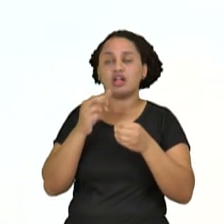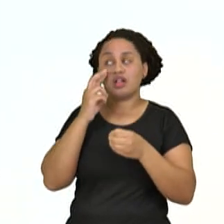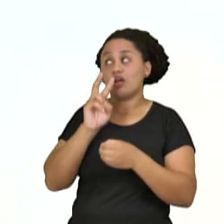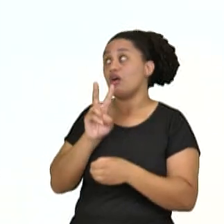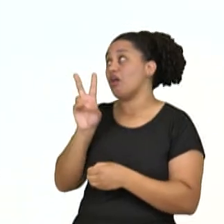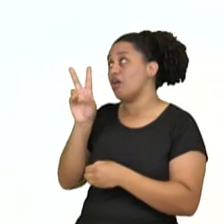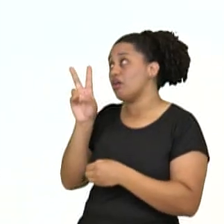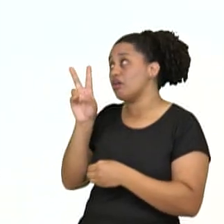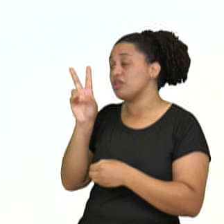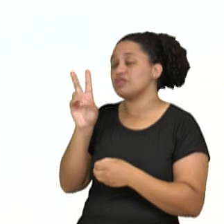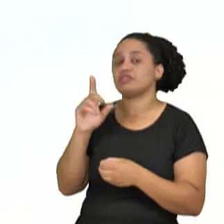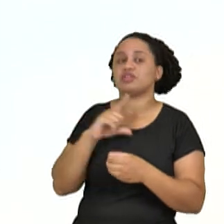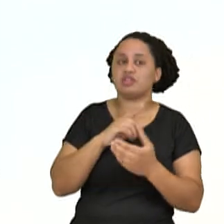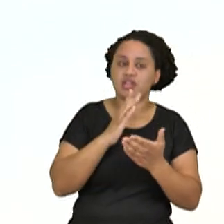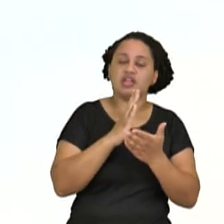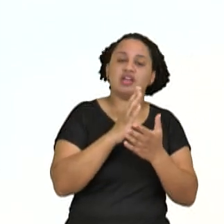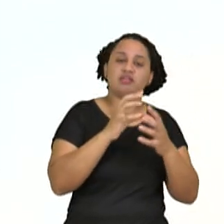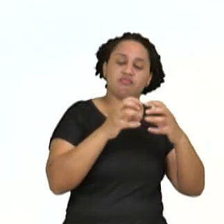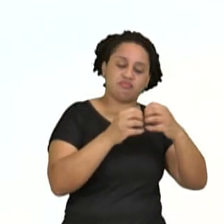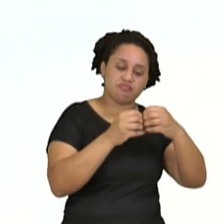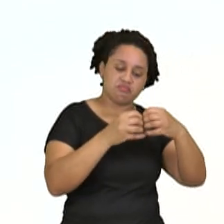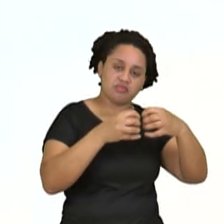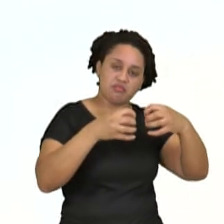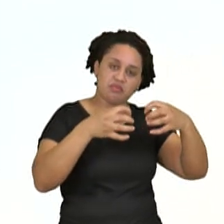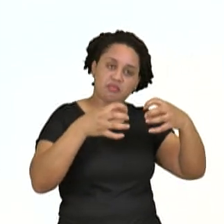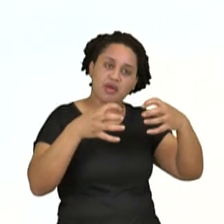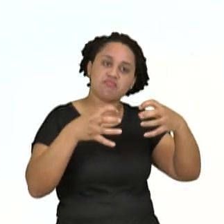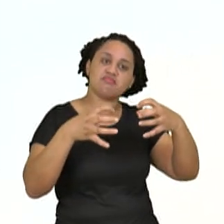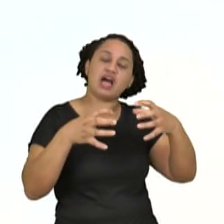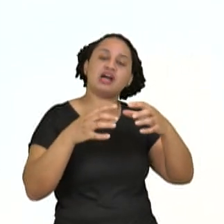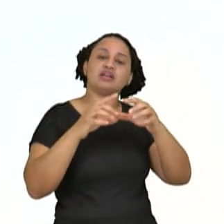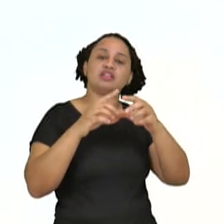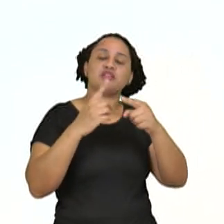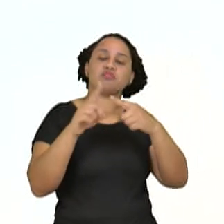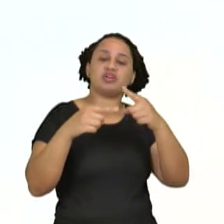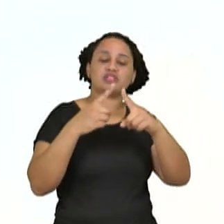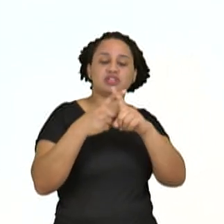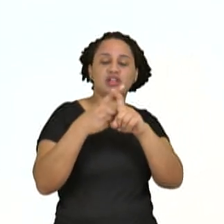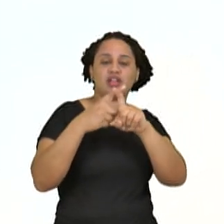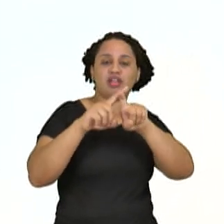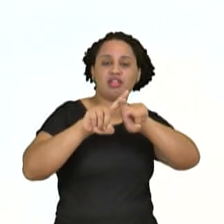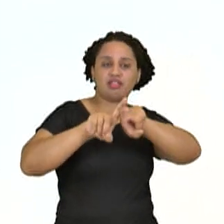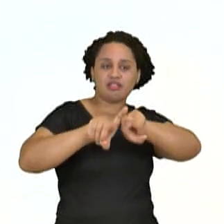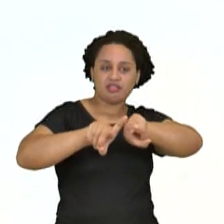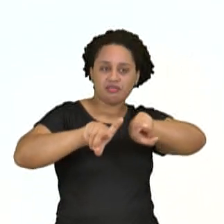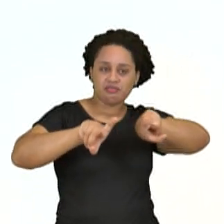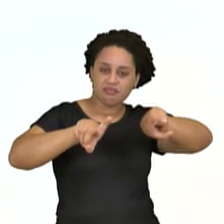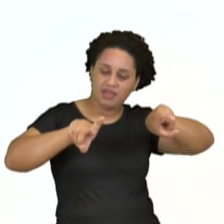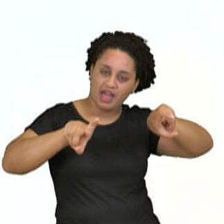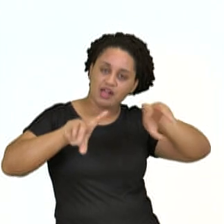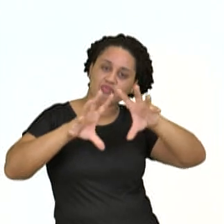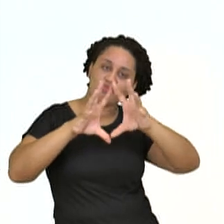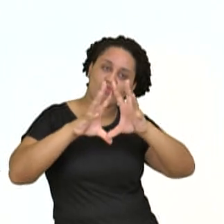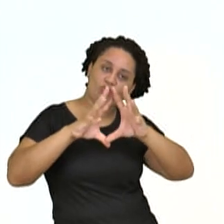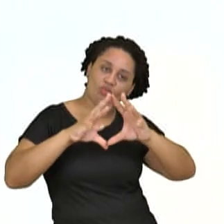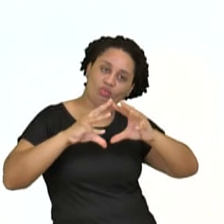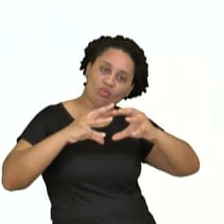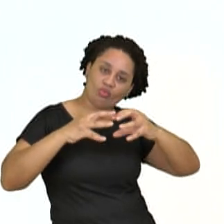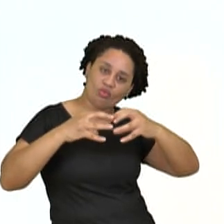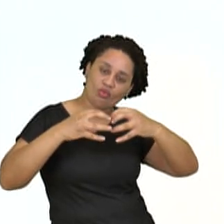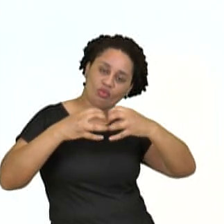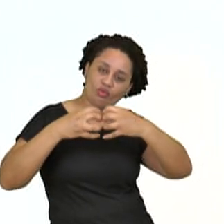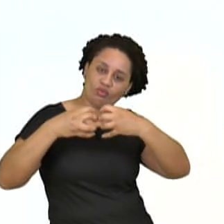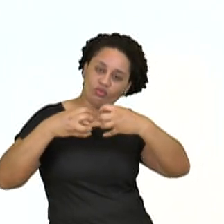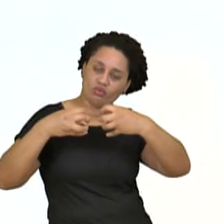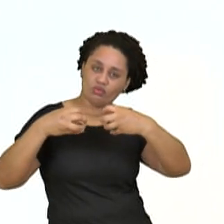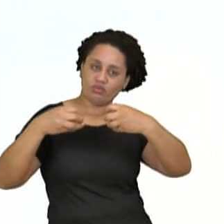fuso, desfez a membrana nuclear, os cromossomos ficam concentrados no centro da célula, eles são puxados para os polos novamente,